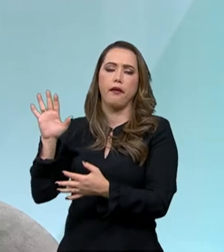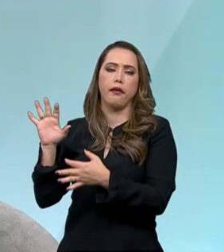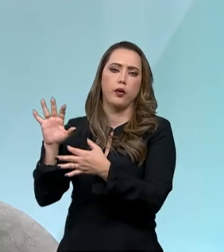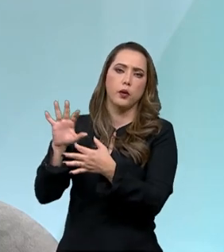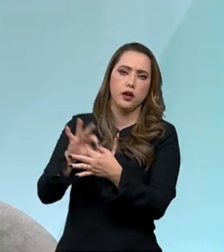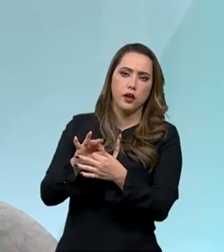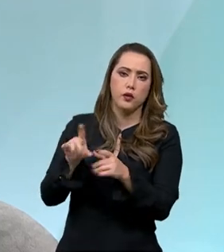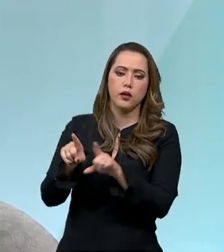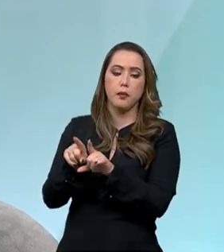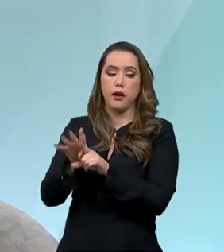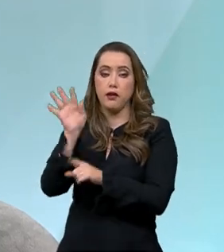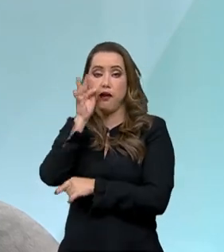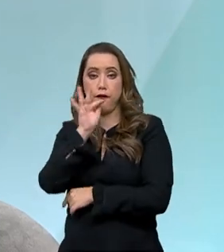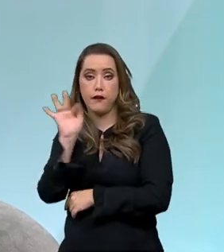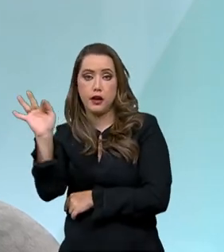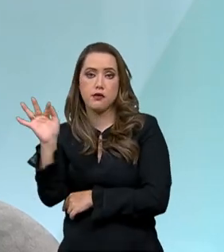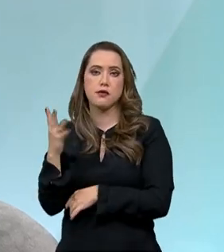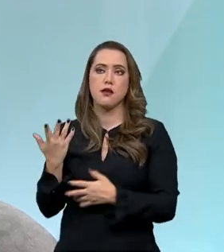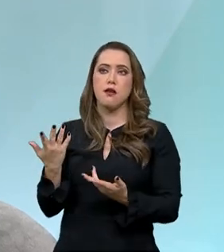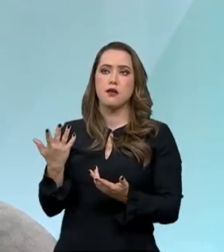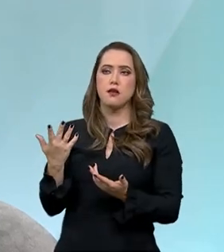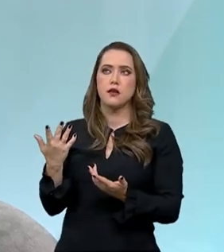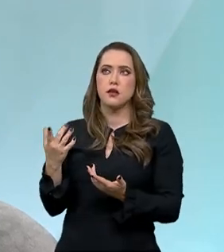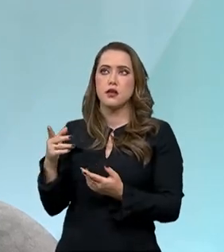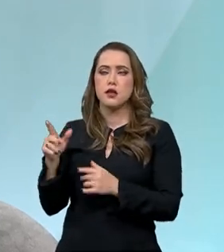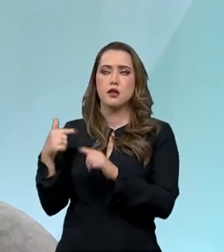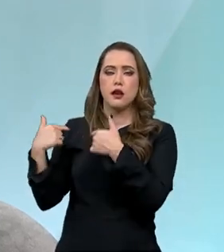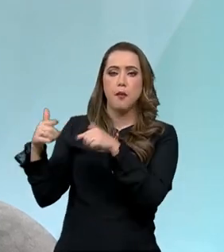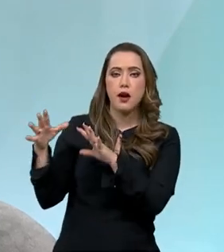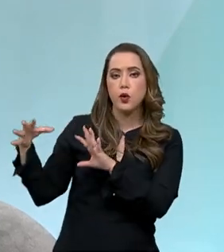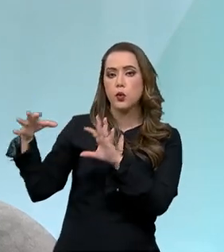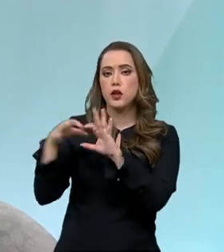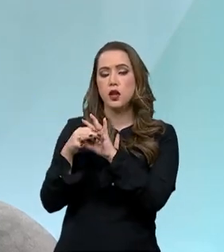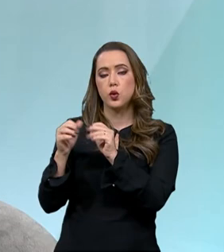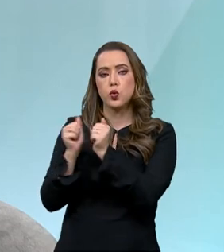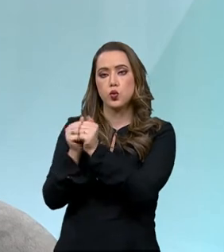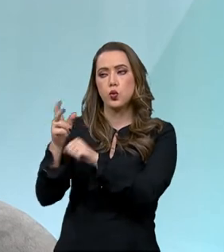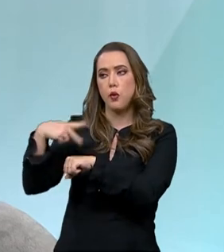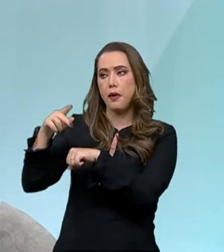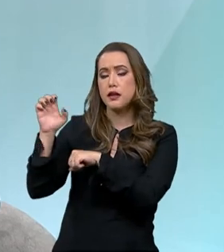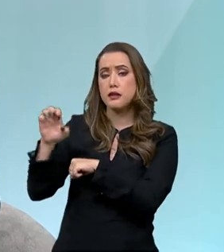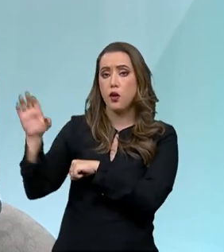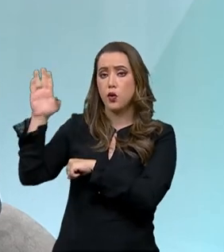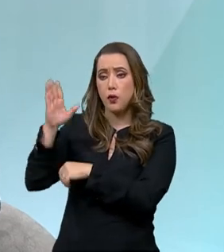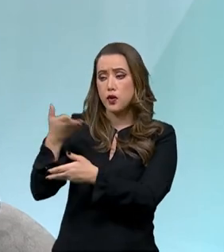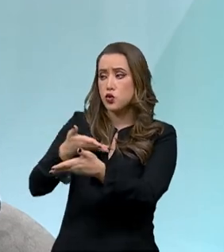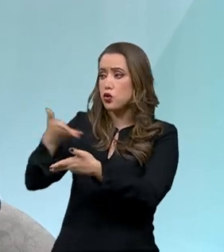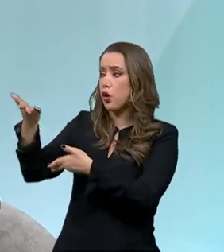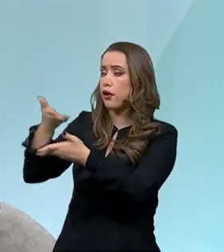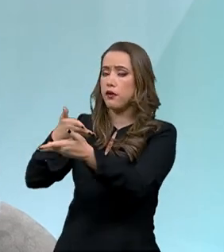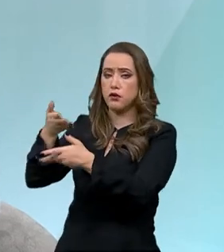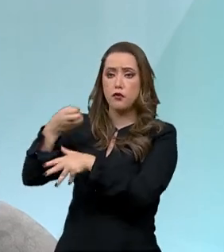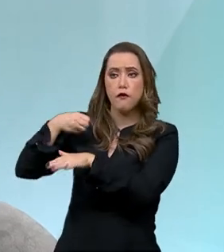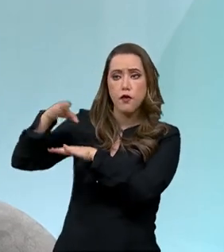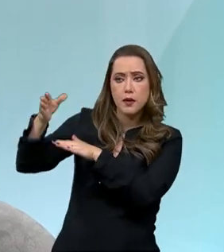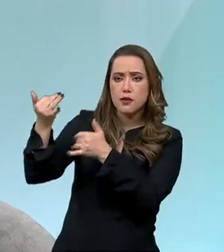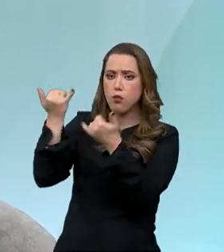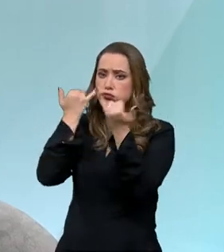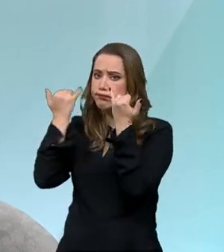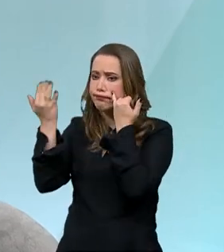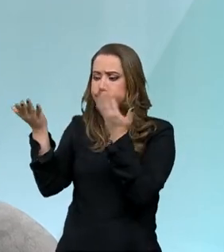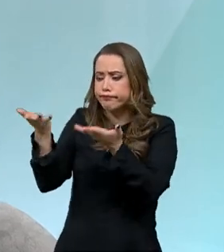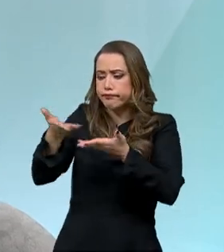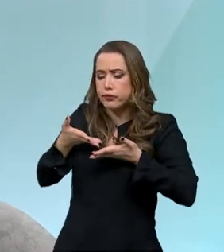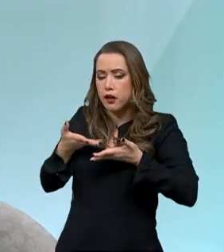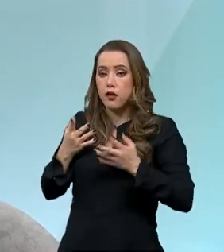que fica na França, que trabalha em parceria com países europeus. Temos aberto uma frente nos Emirados